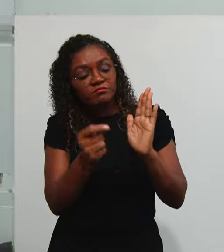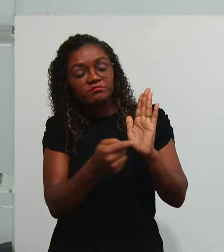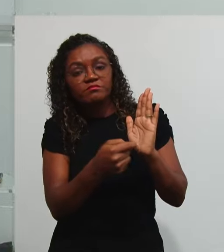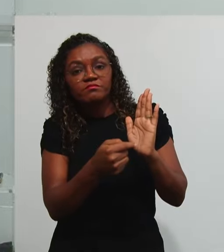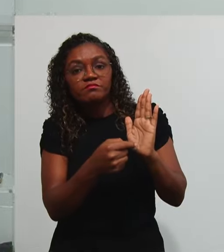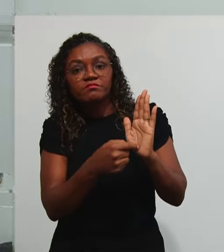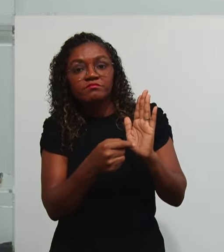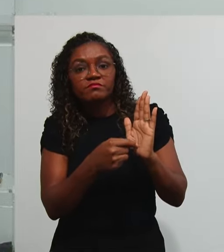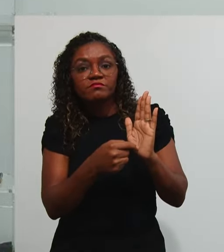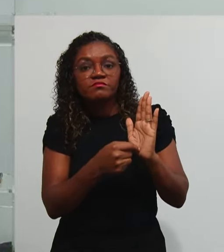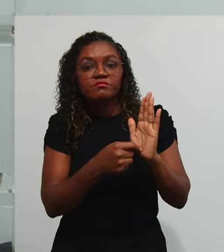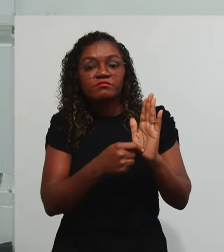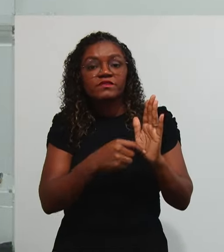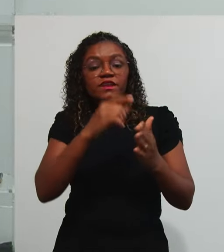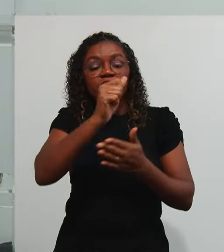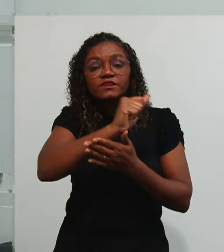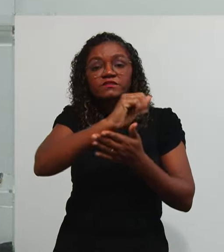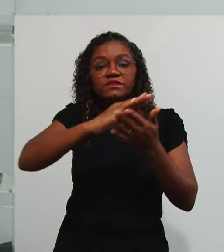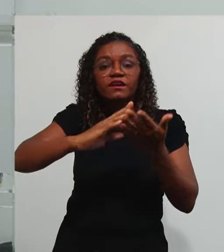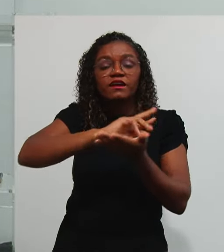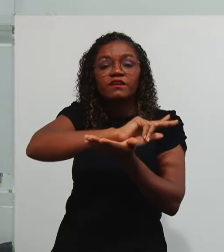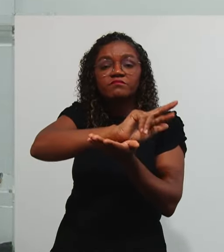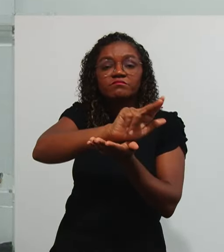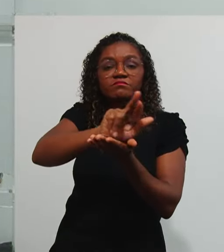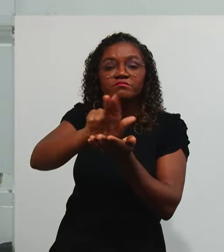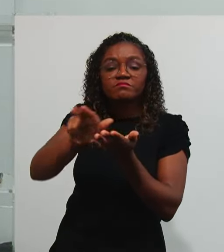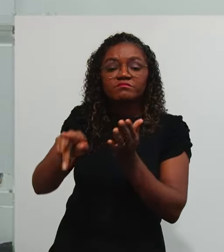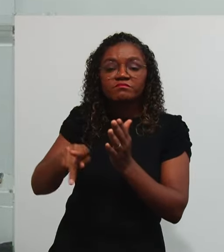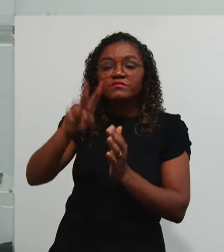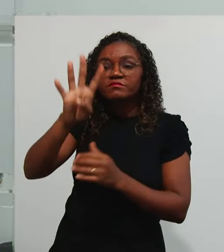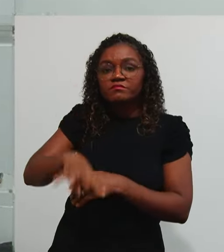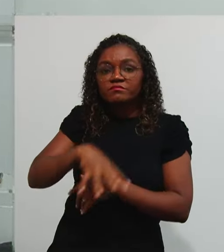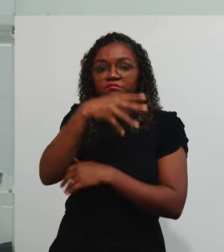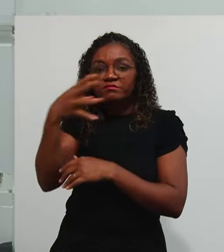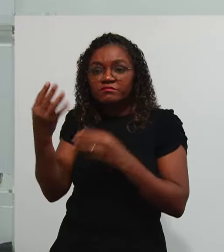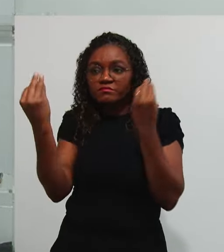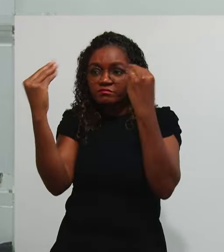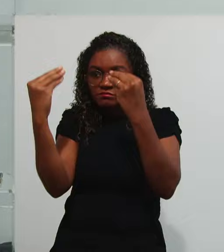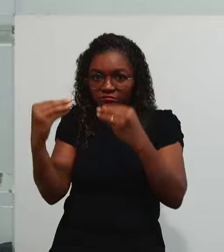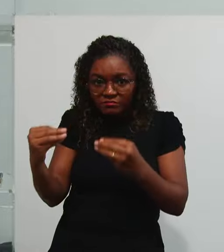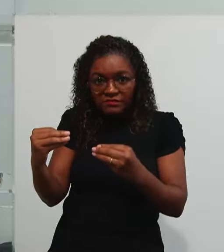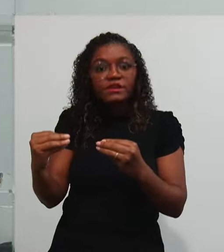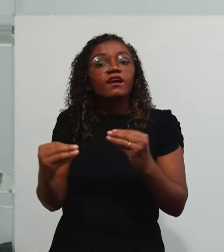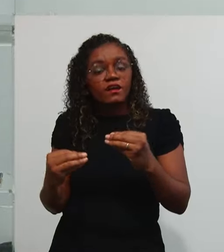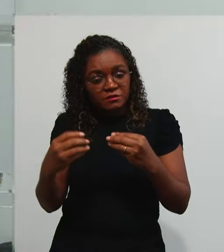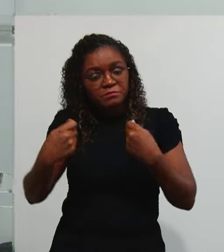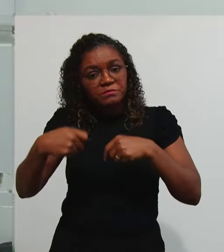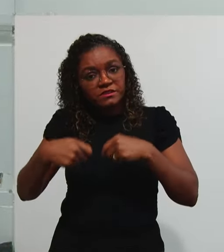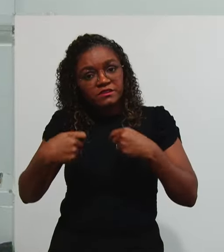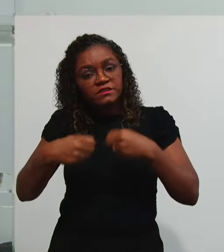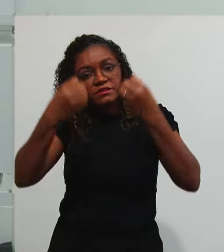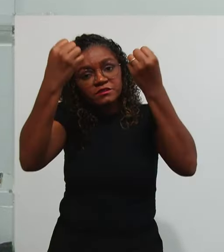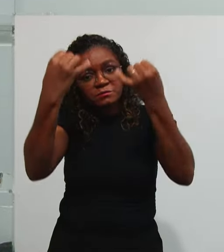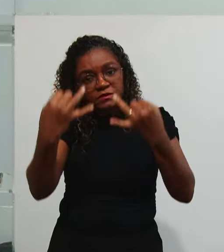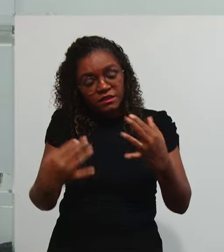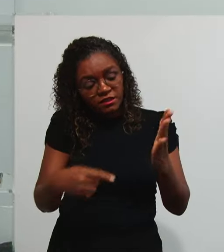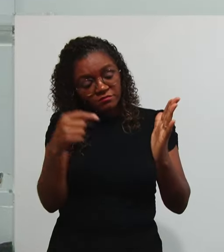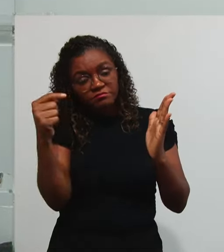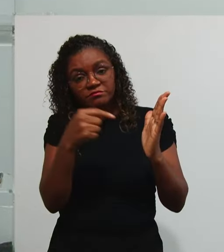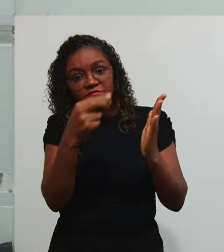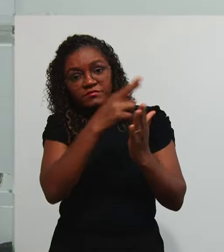Catalogadas O que de fato Foi feito Evidencie Essas atividades Posterior